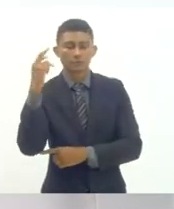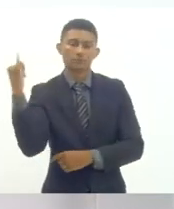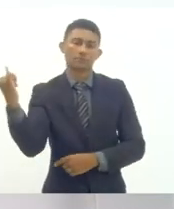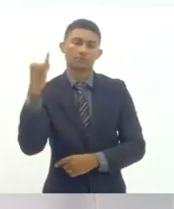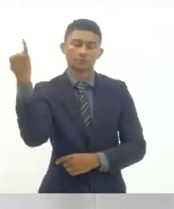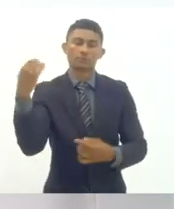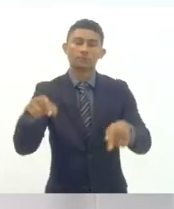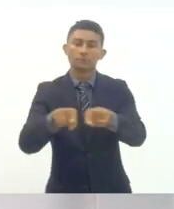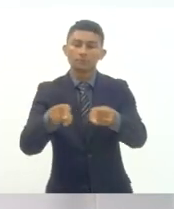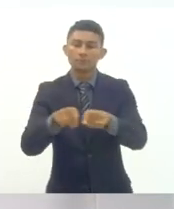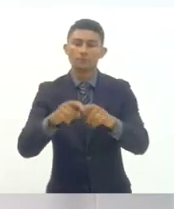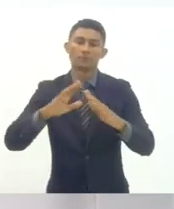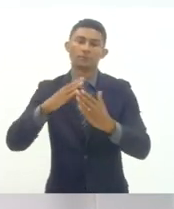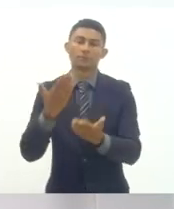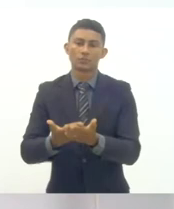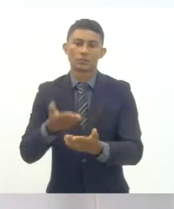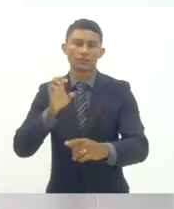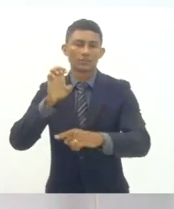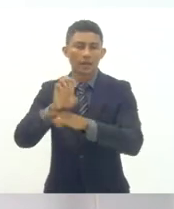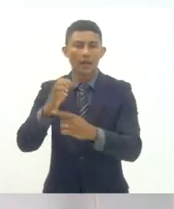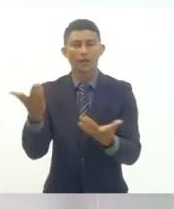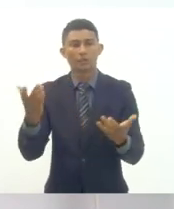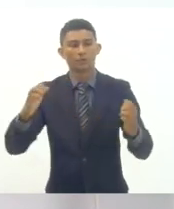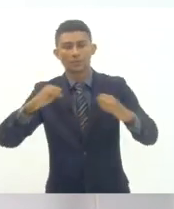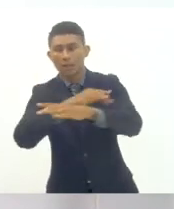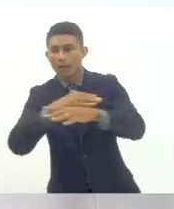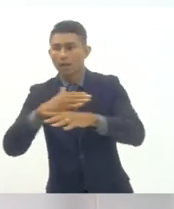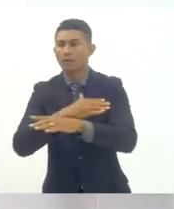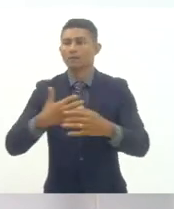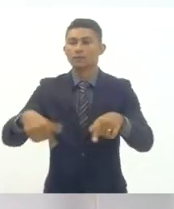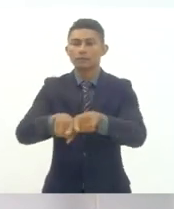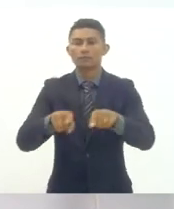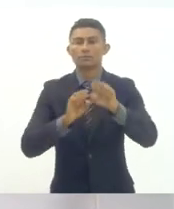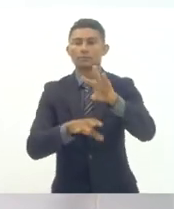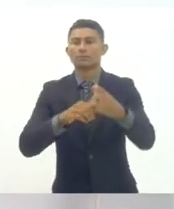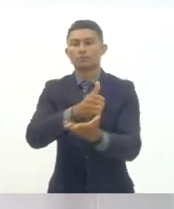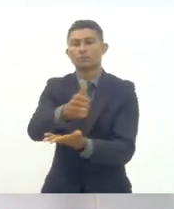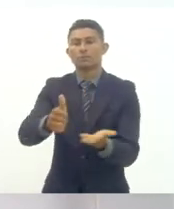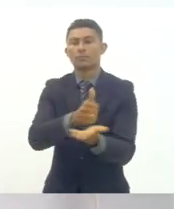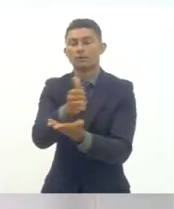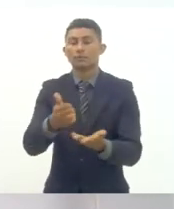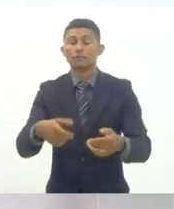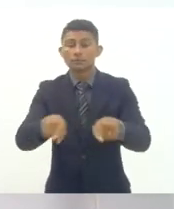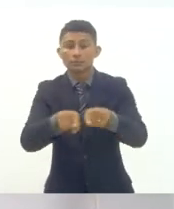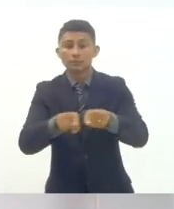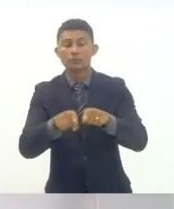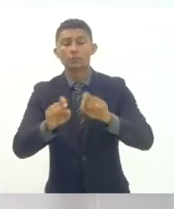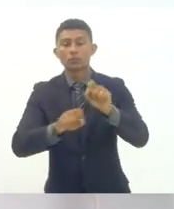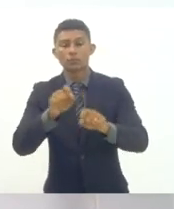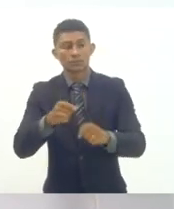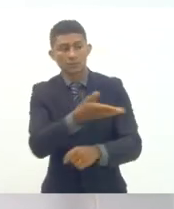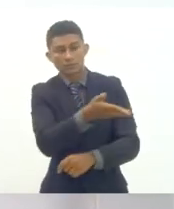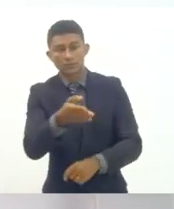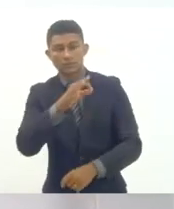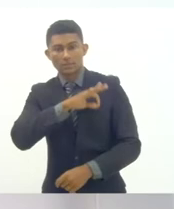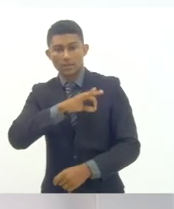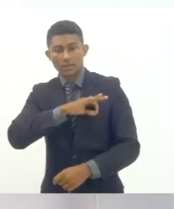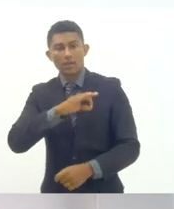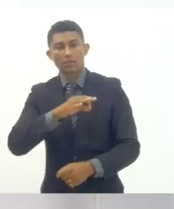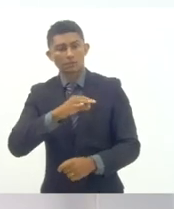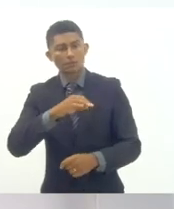estaduais municipal da educação básica institucionalização de reajuste anual do piso salarial